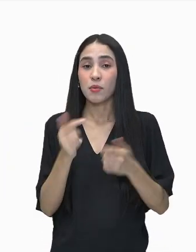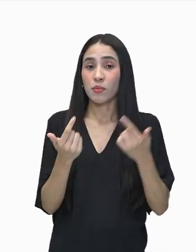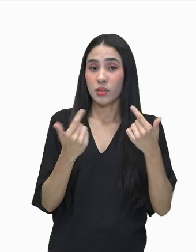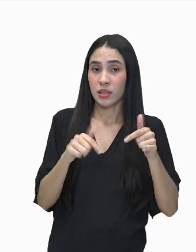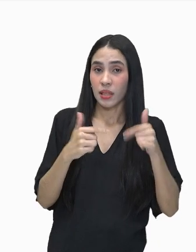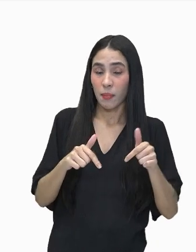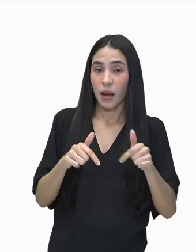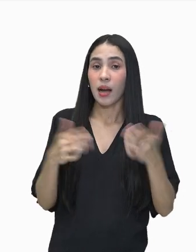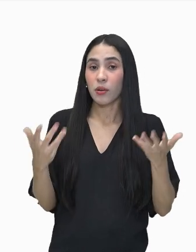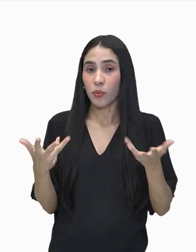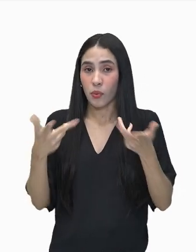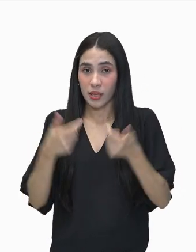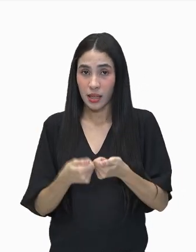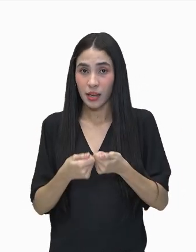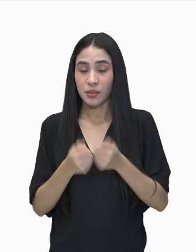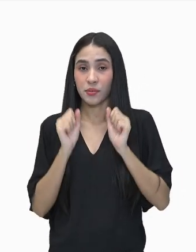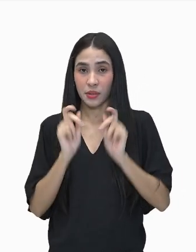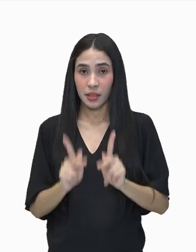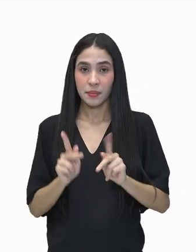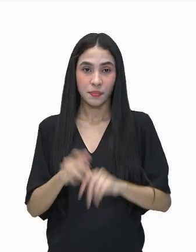qualificada.